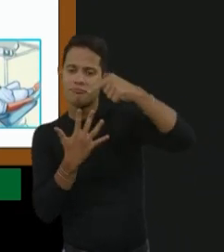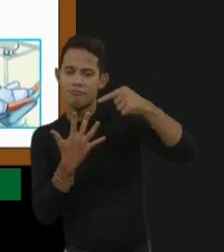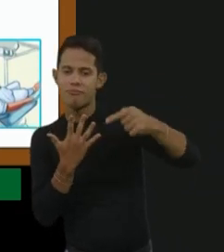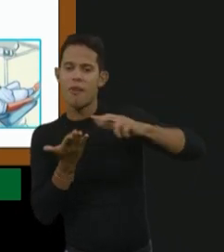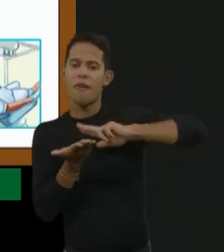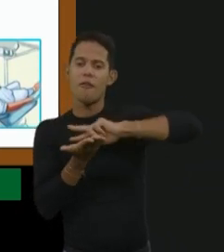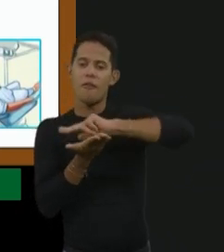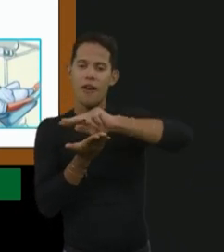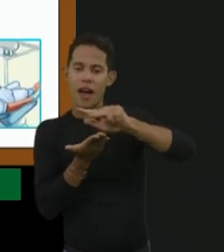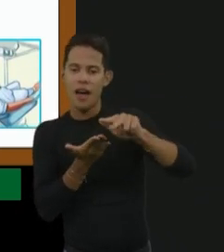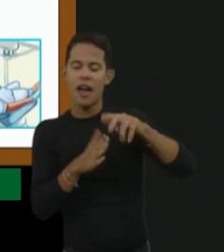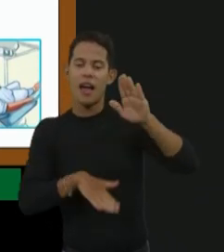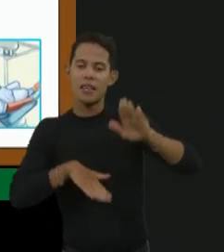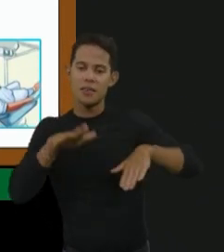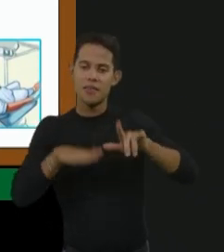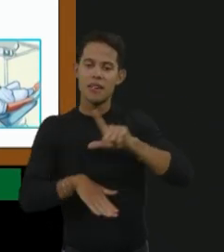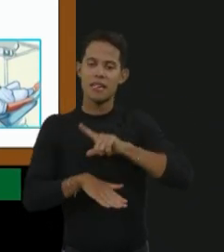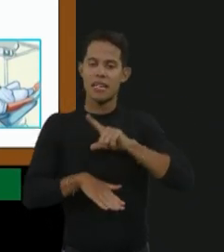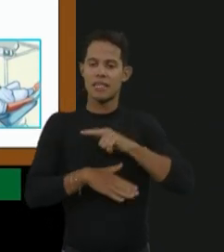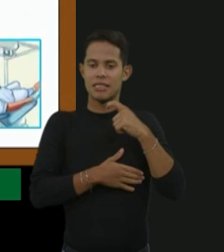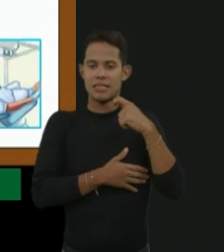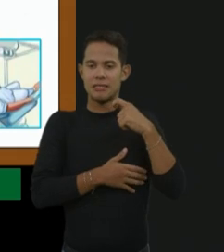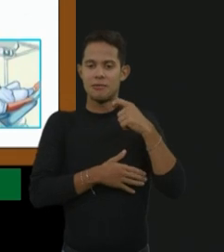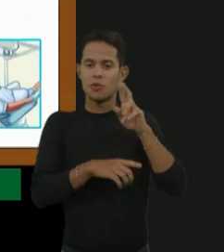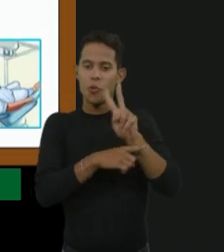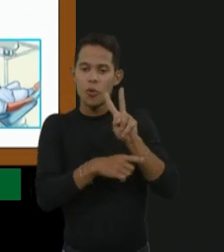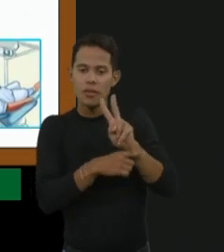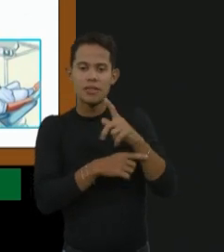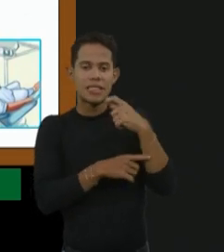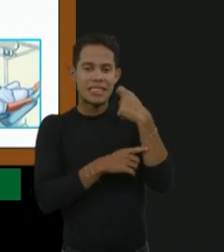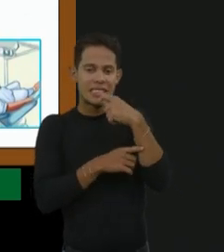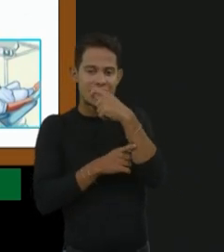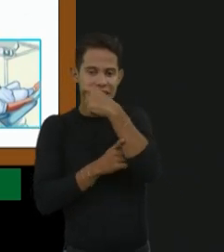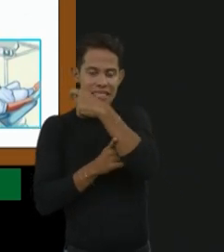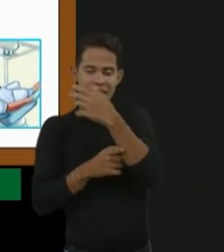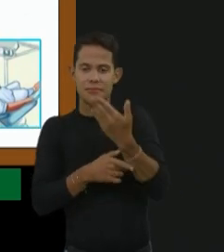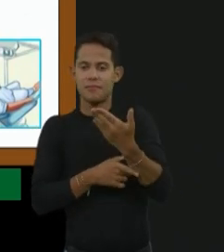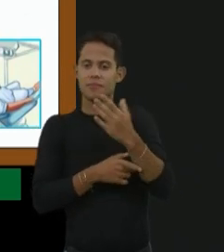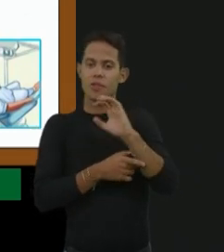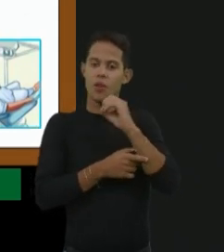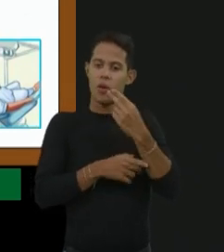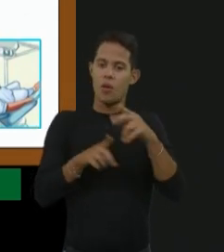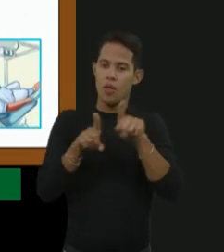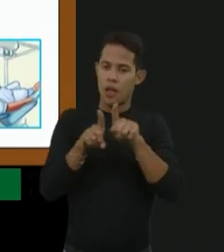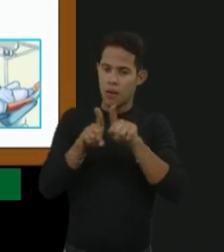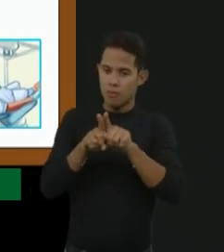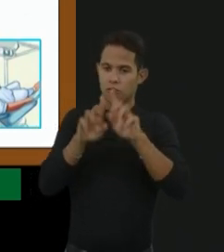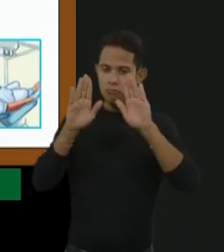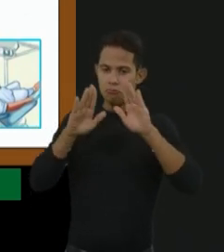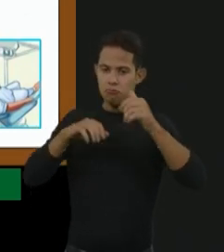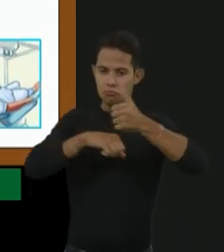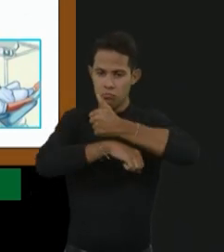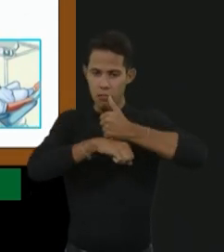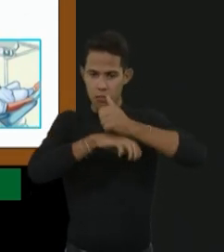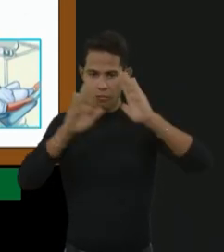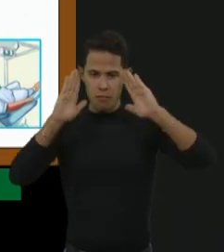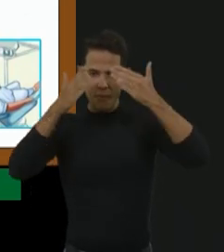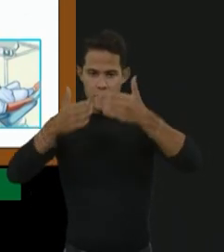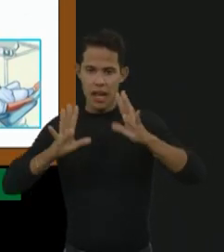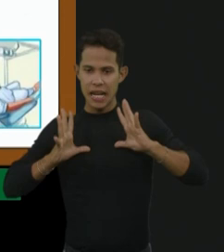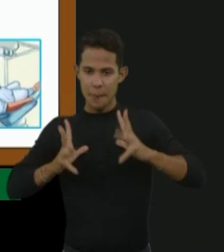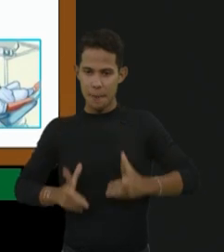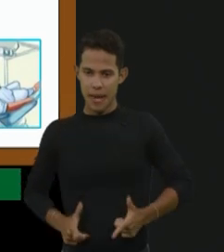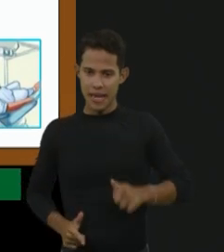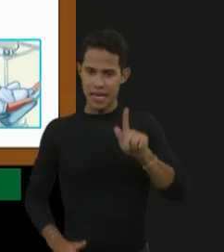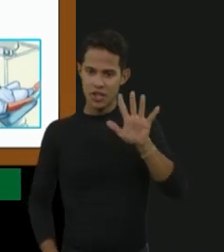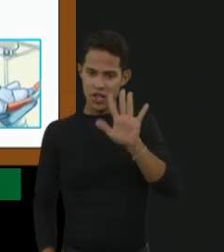de dente e muitos, às vezes, não precisam de fator, fazem um transaminho, um dentista bem treinado para limpeza geral. Às vezes, a